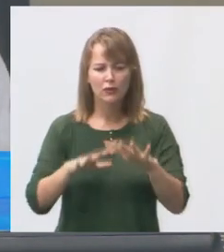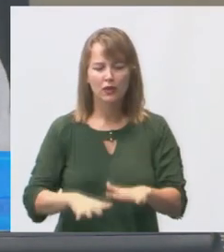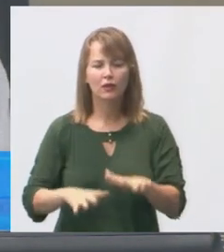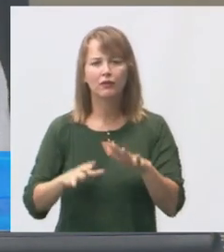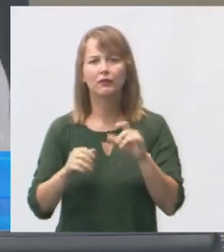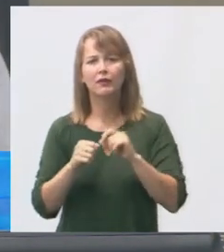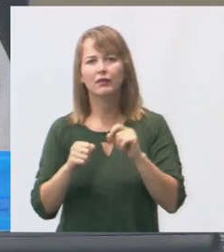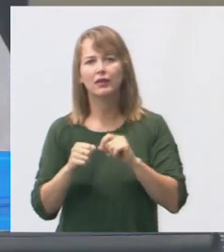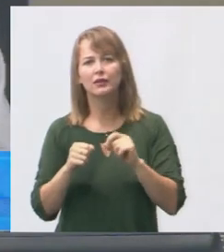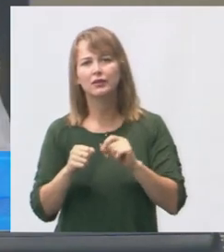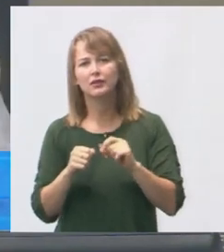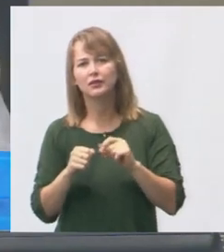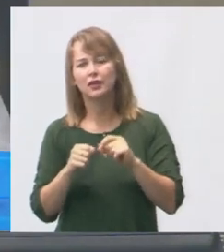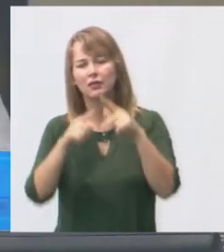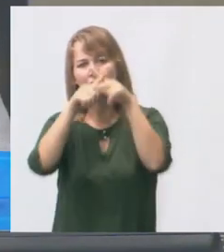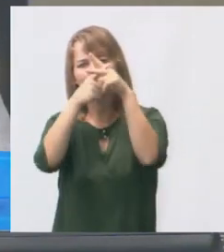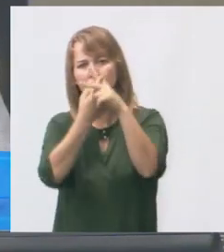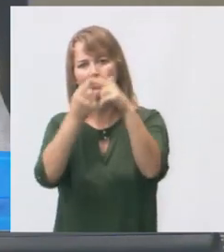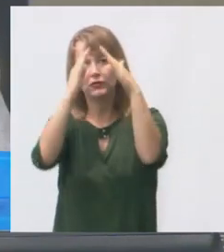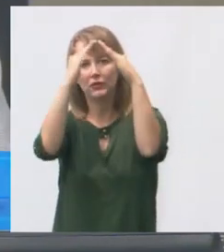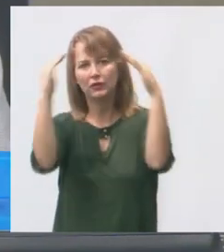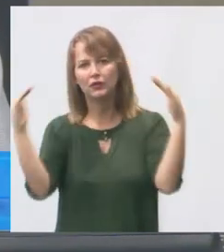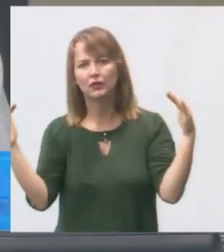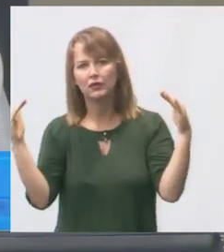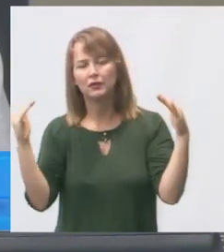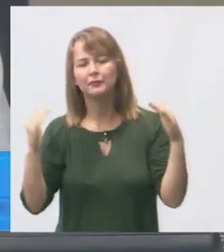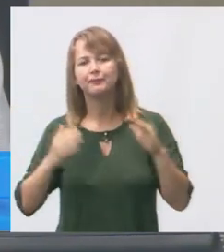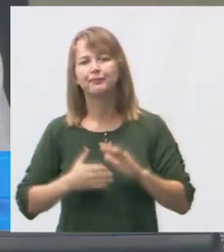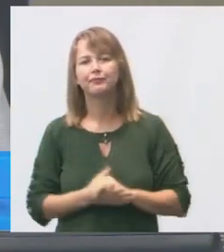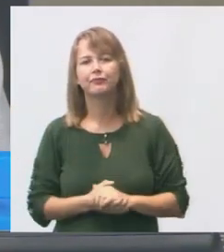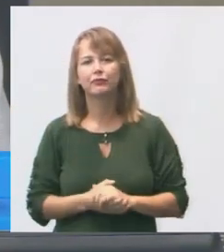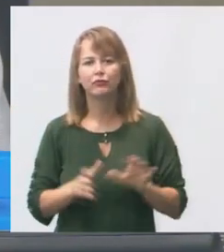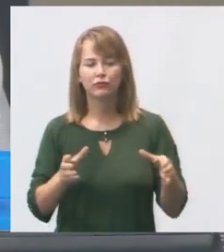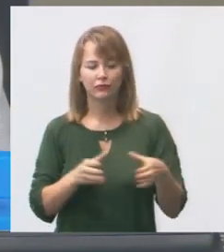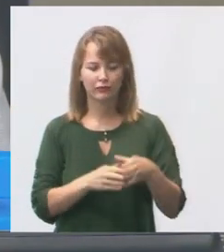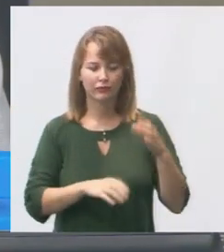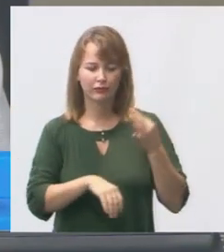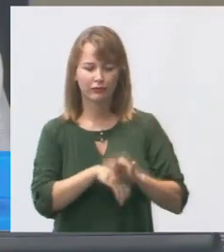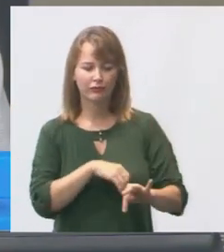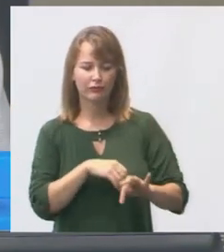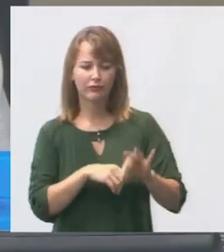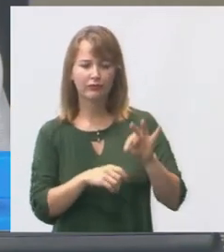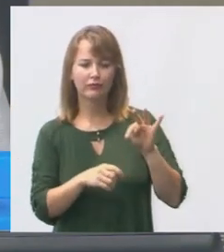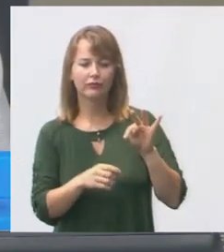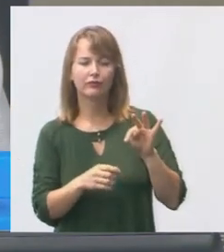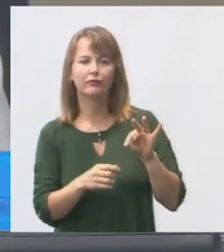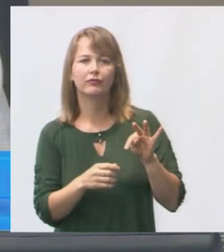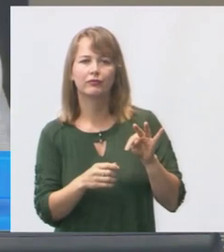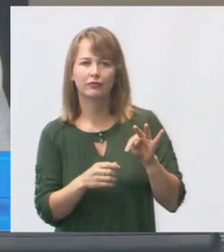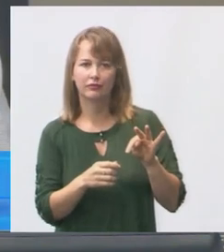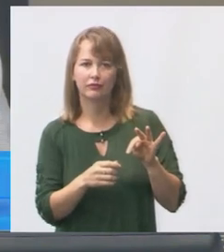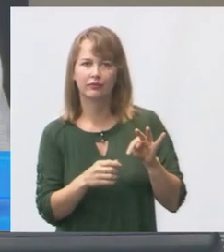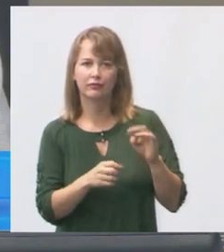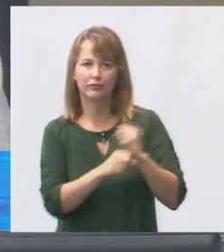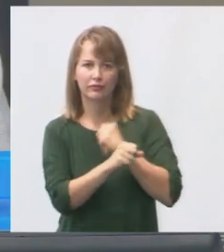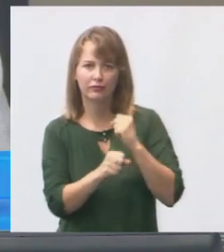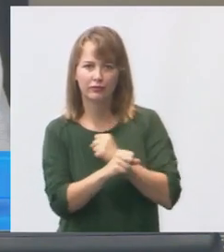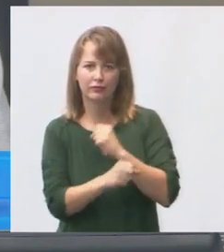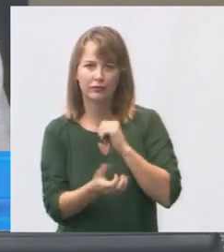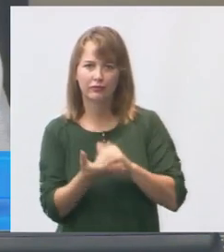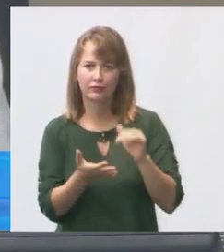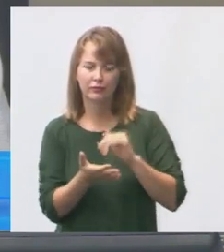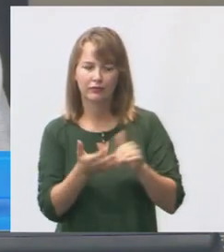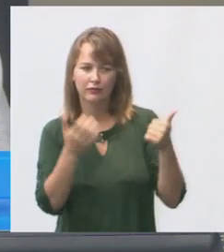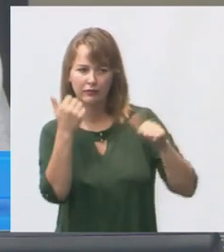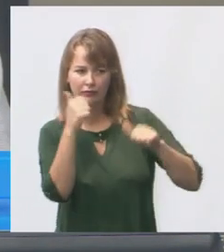esse reparo no telhado. Então, a equipe técnica, a gerência e acompanhamento e manutenção de obras, educação da Secretaria, está